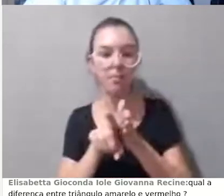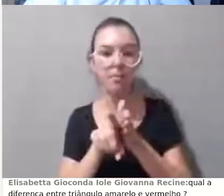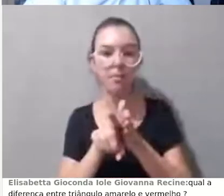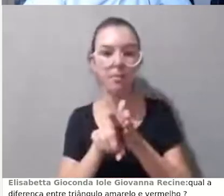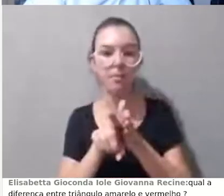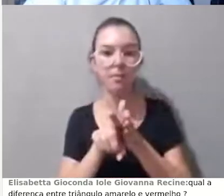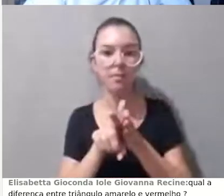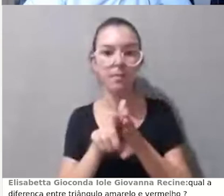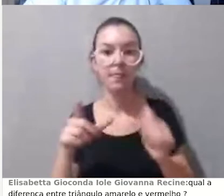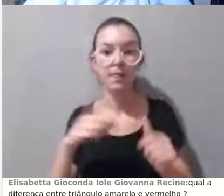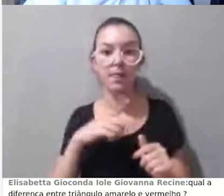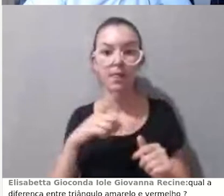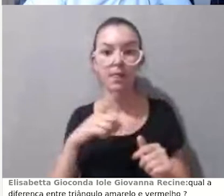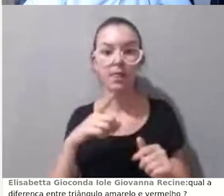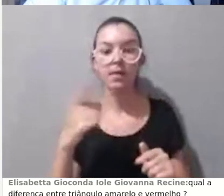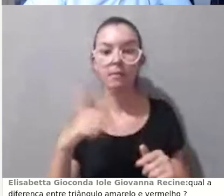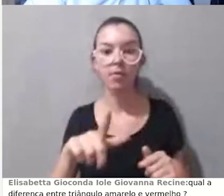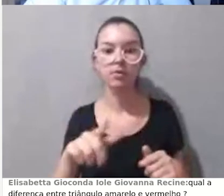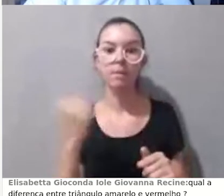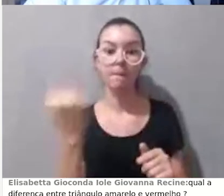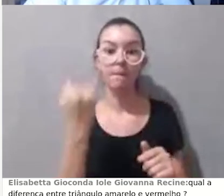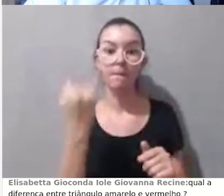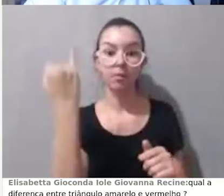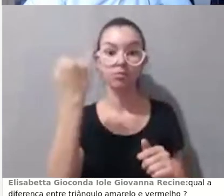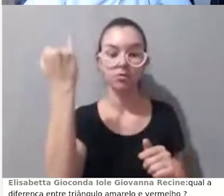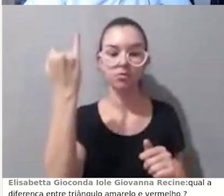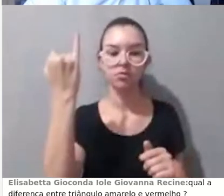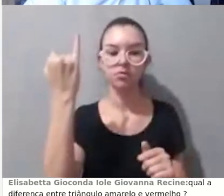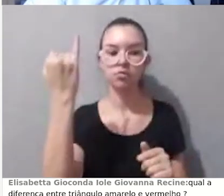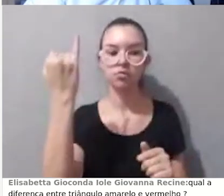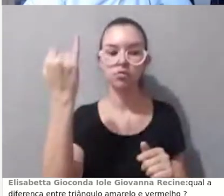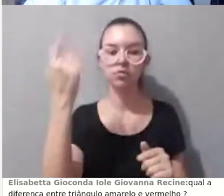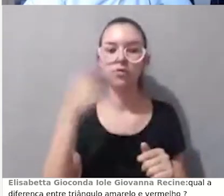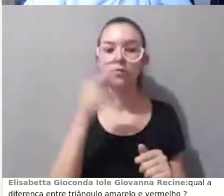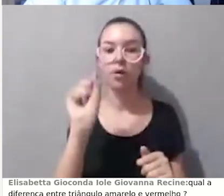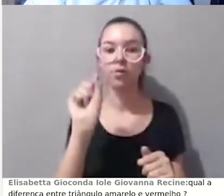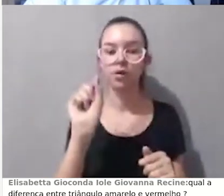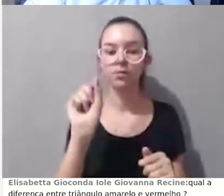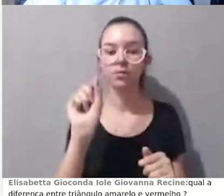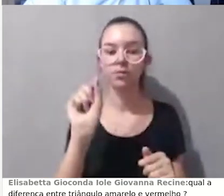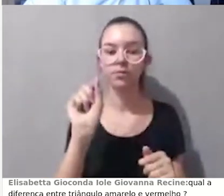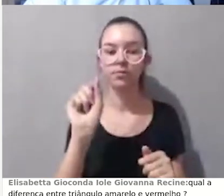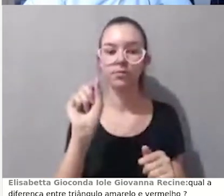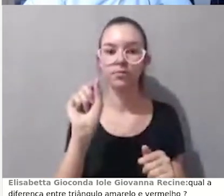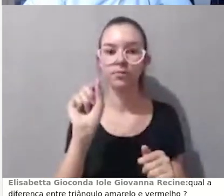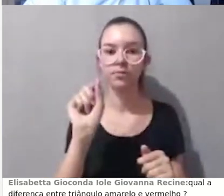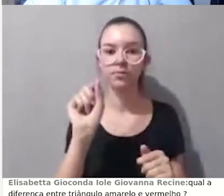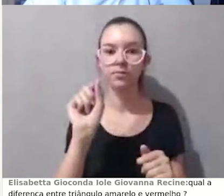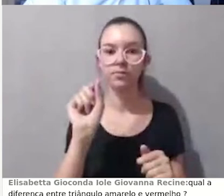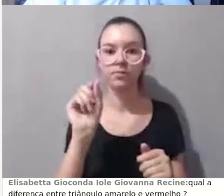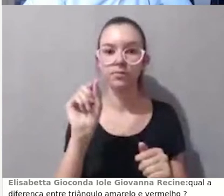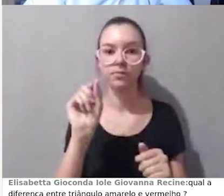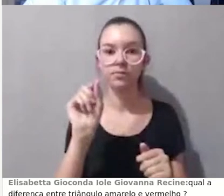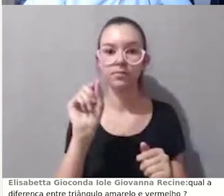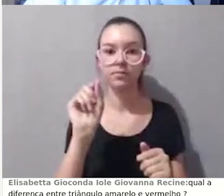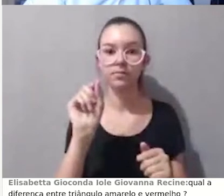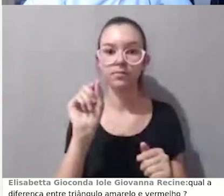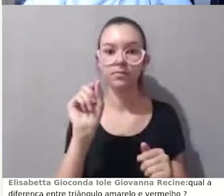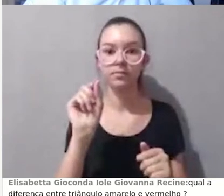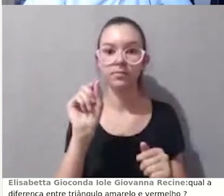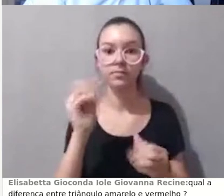depois é importante a gente falar um pouquinho, Tiago, de como a mineração de dados